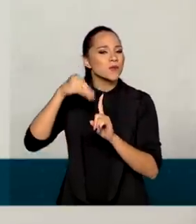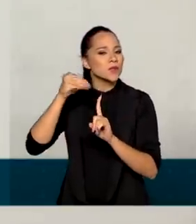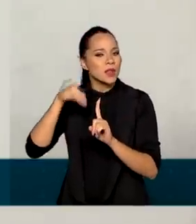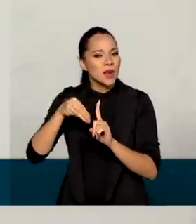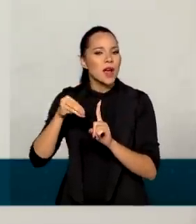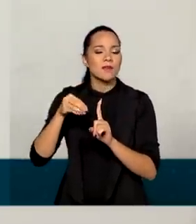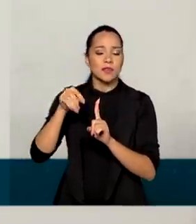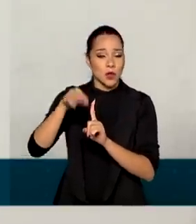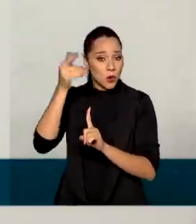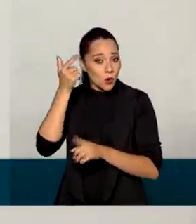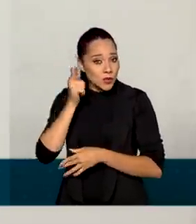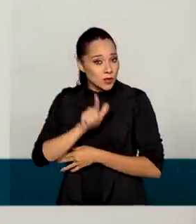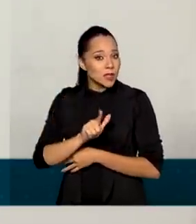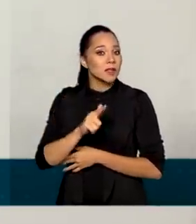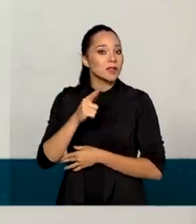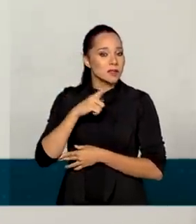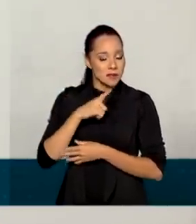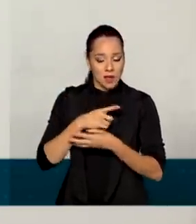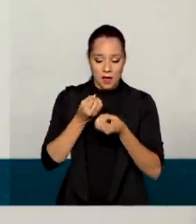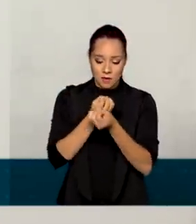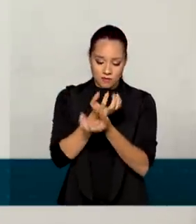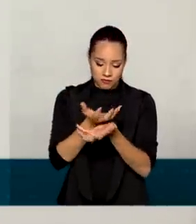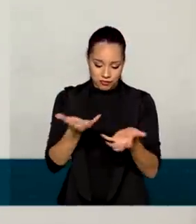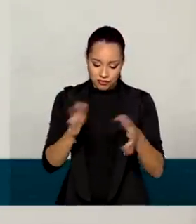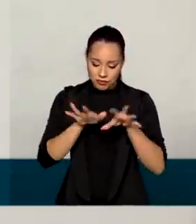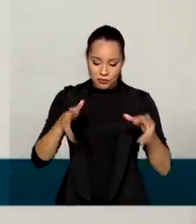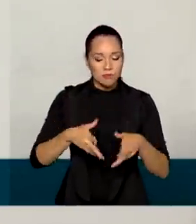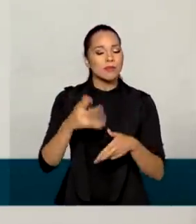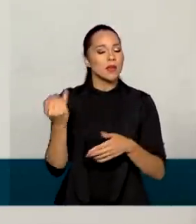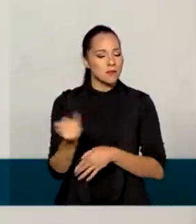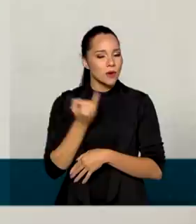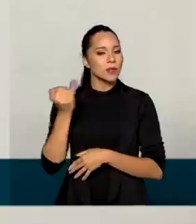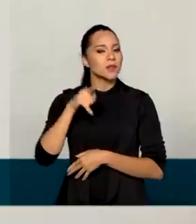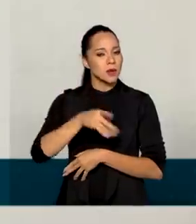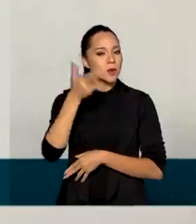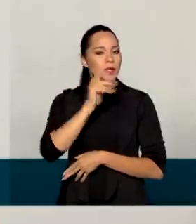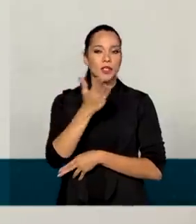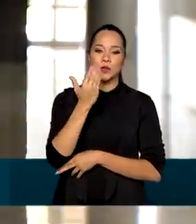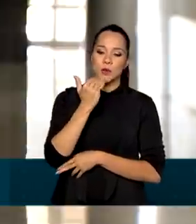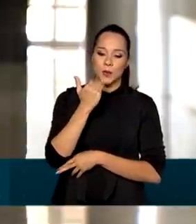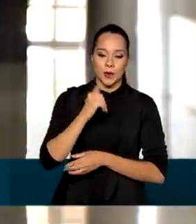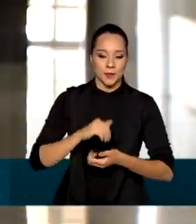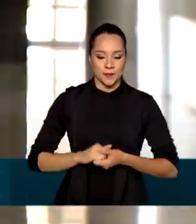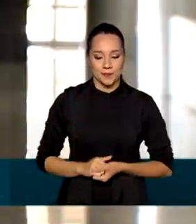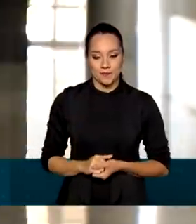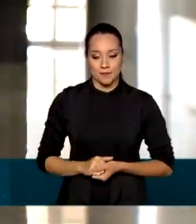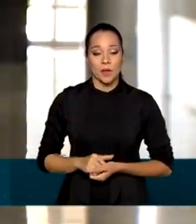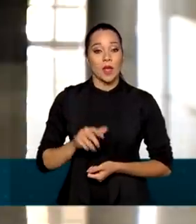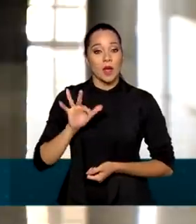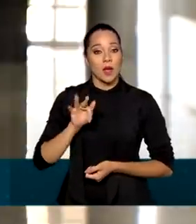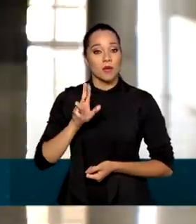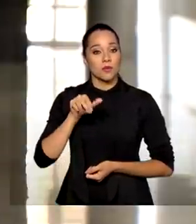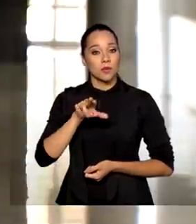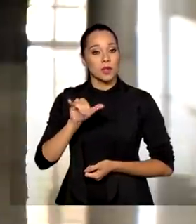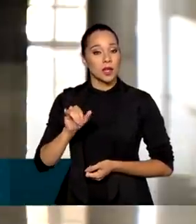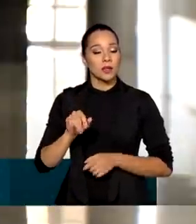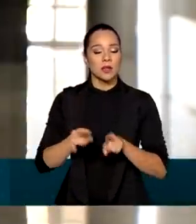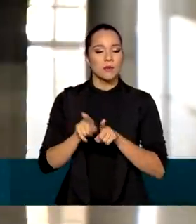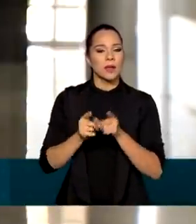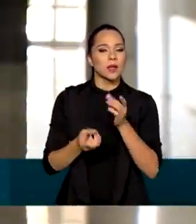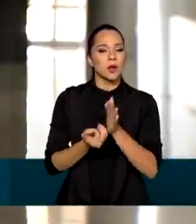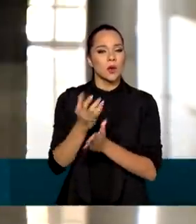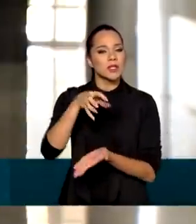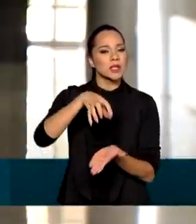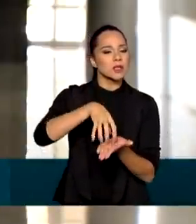elas tivessem na sua mesa o essencial para que elas se alimentassem. A FUNAI também criou uma central de